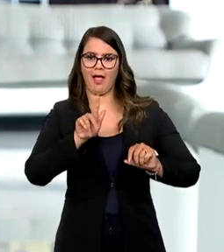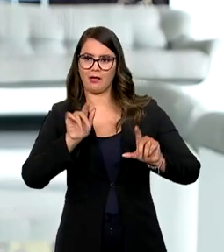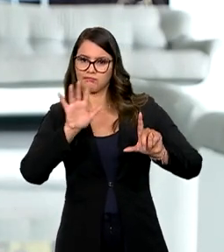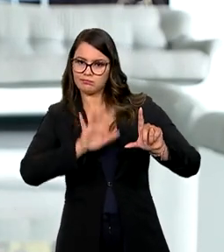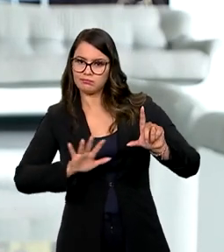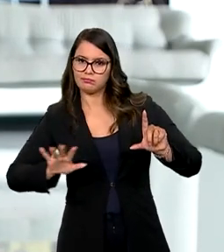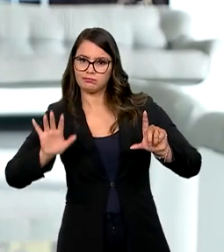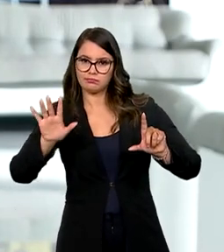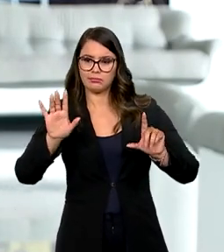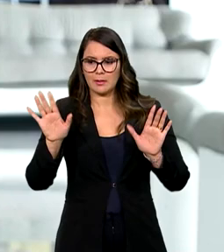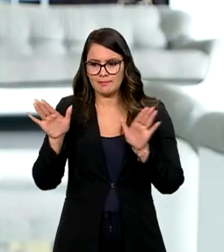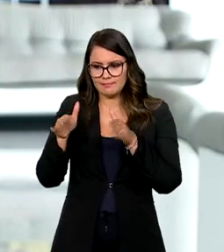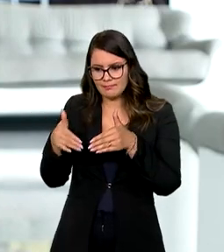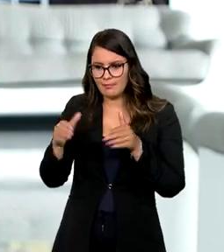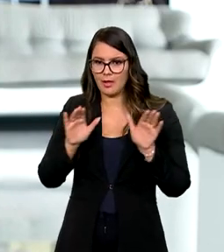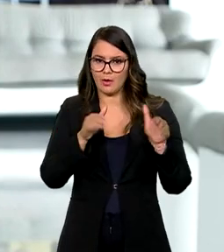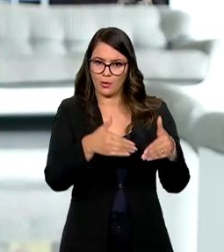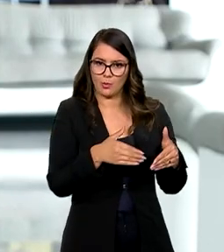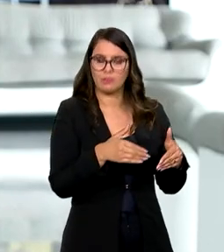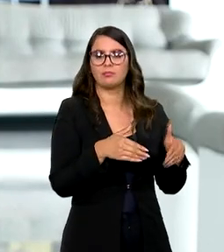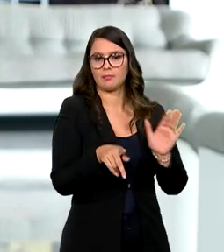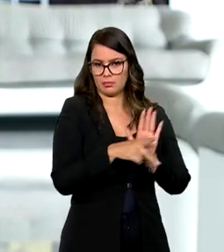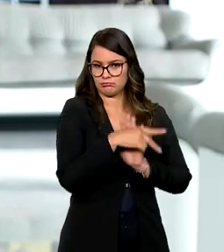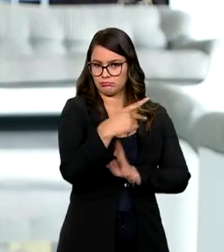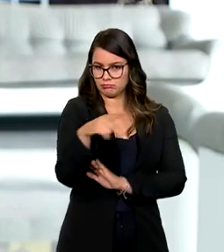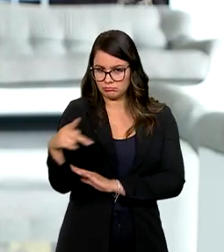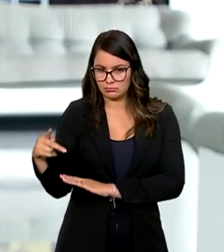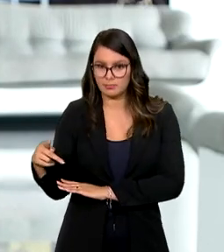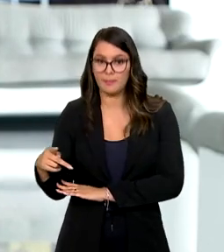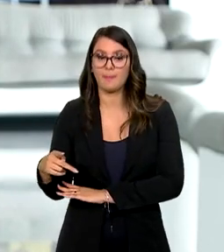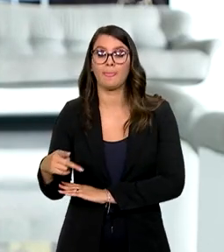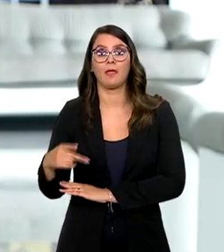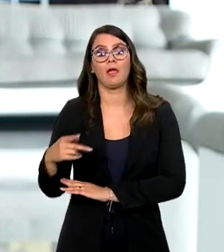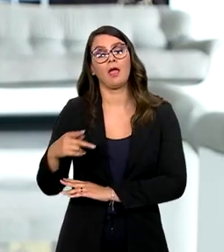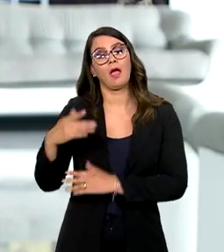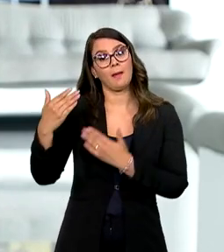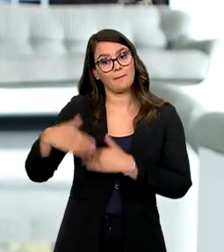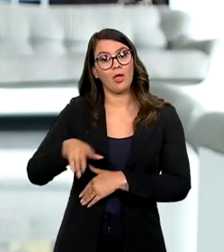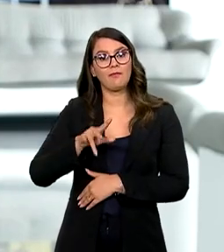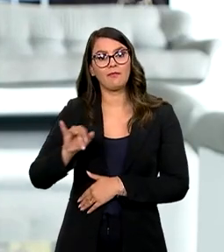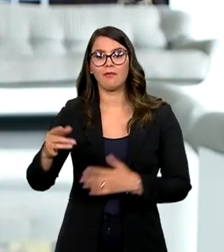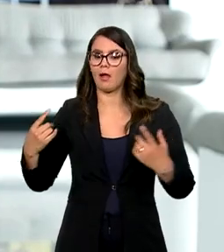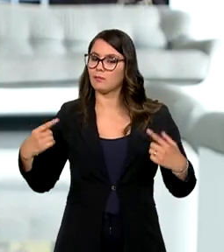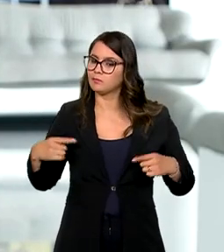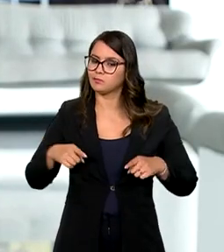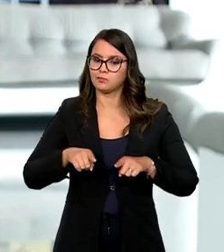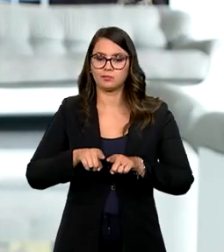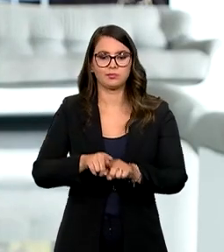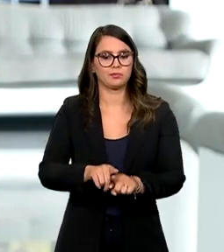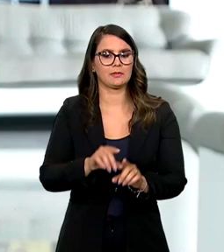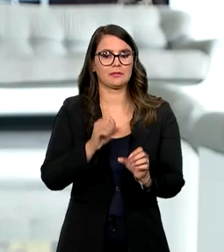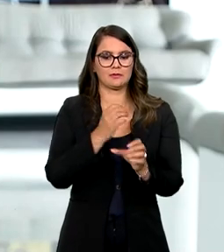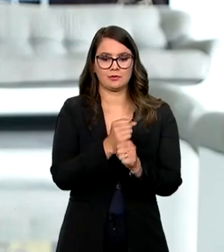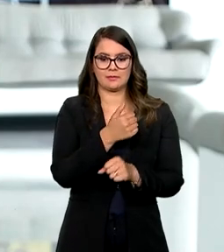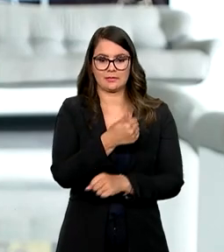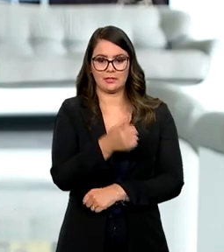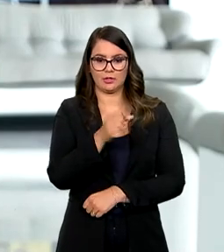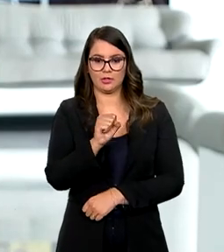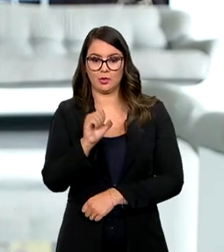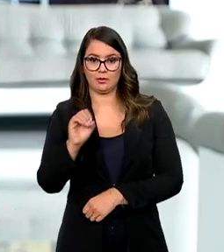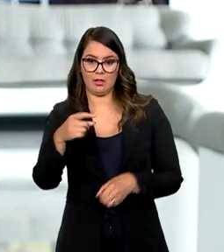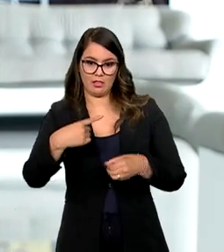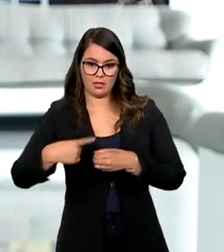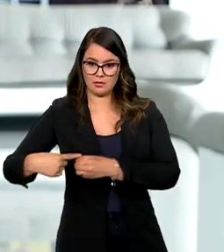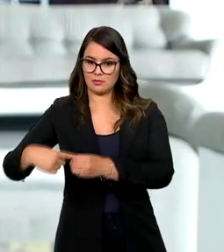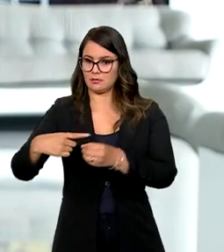específica para cada grupo de carreiras. O exame será aplicado simultaneamente em 180 cidades